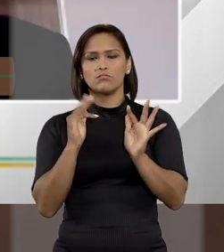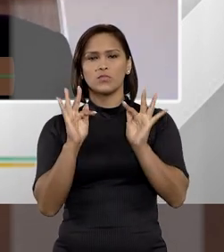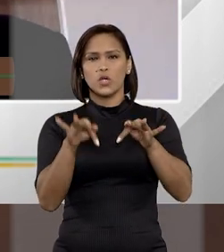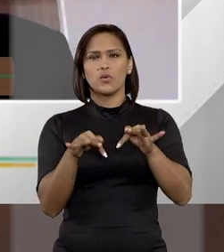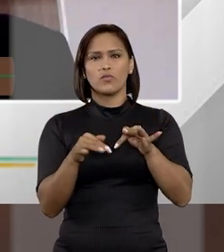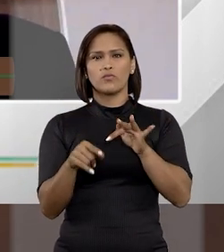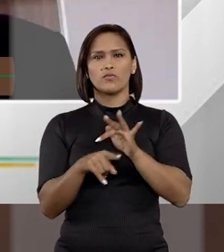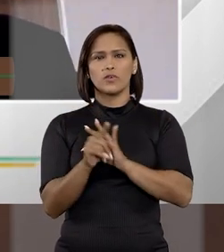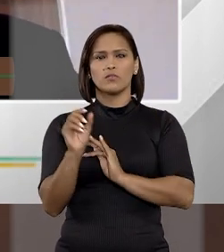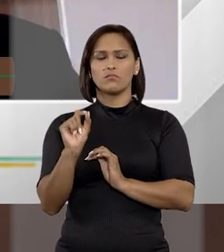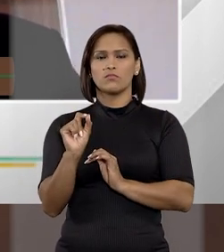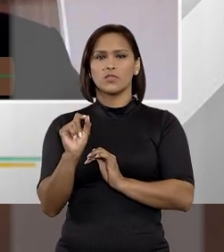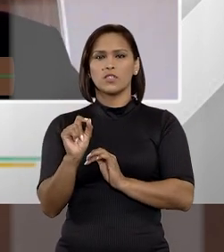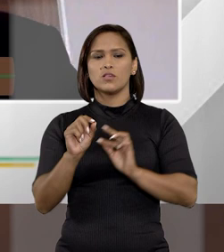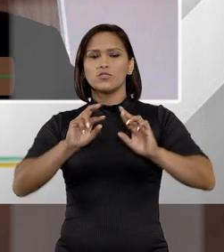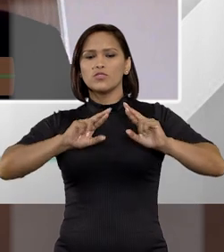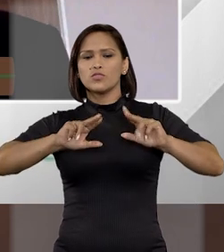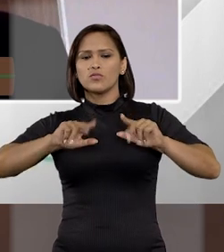acabou